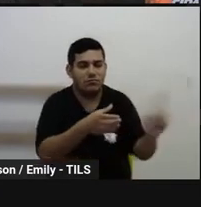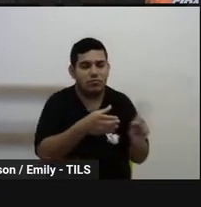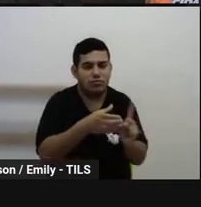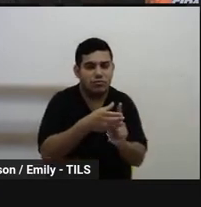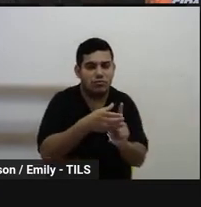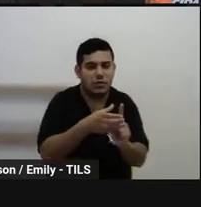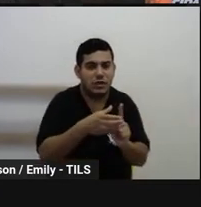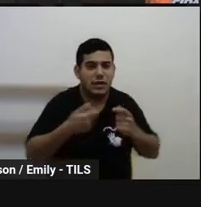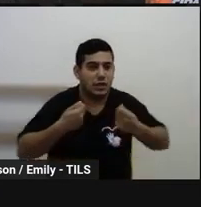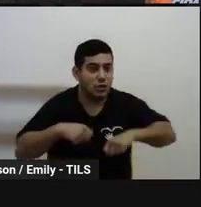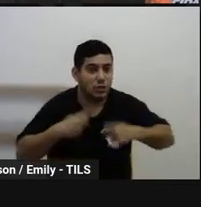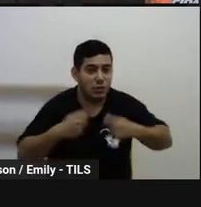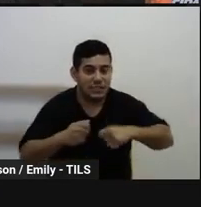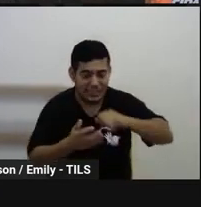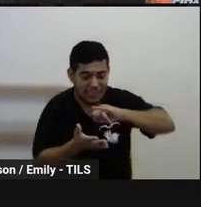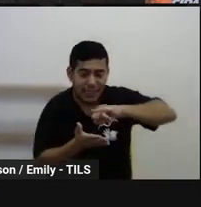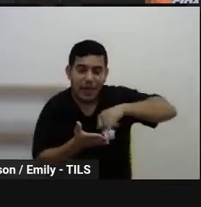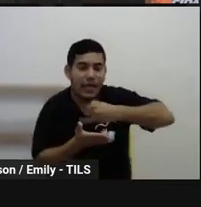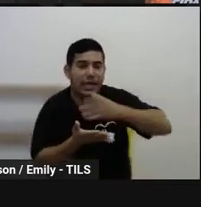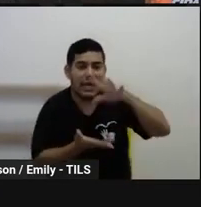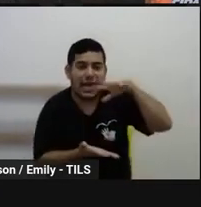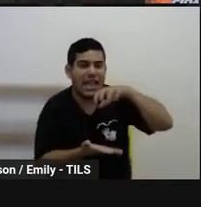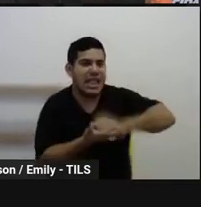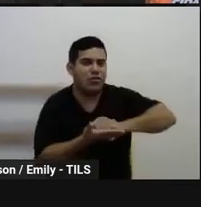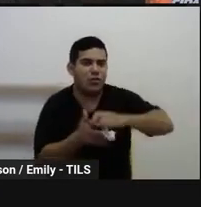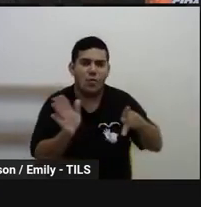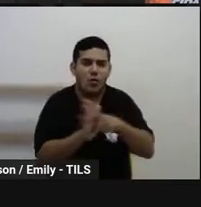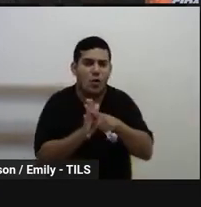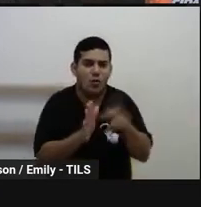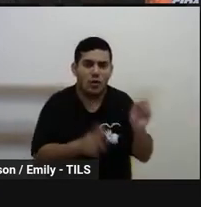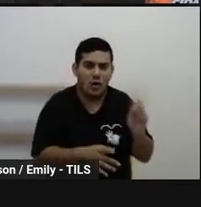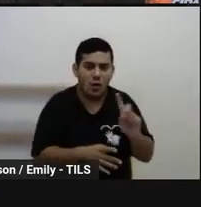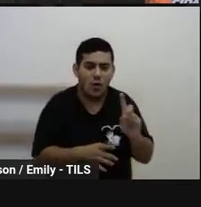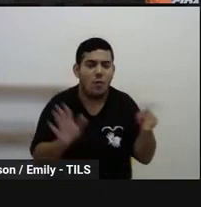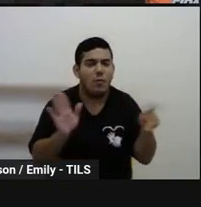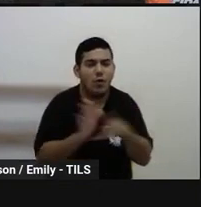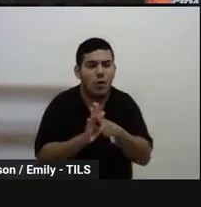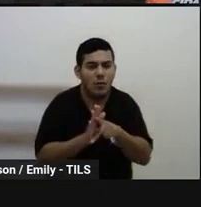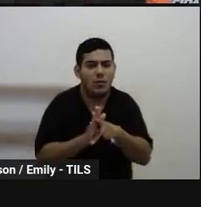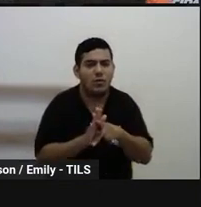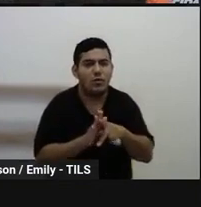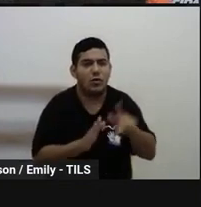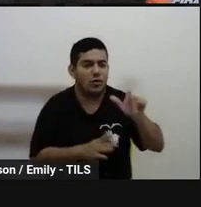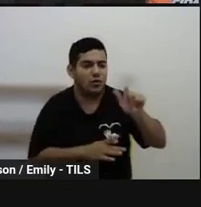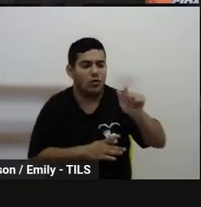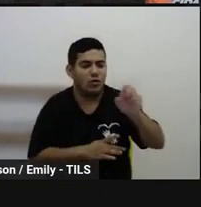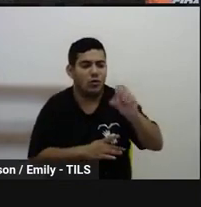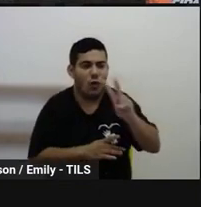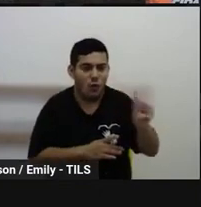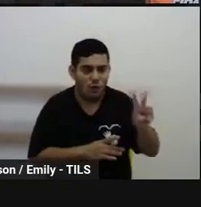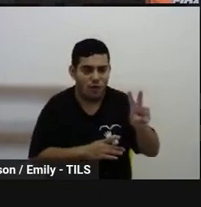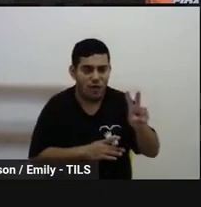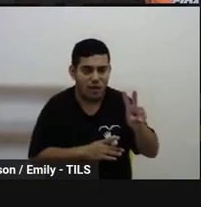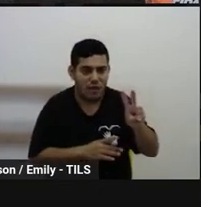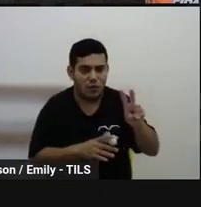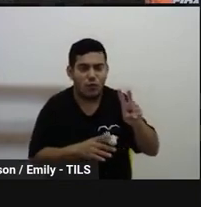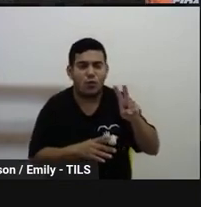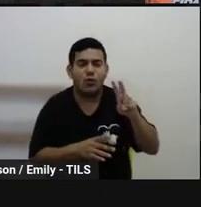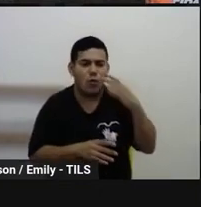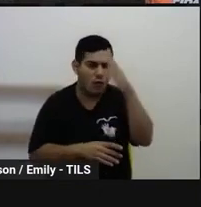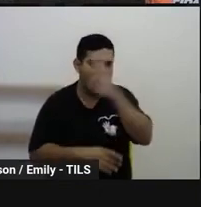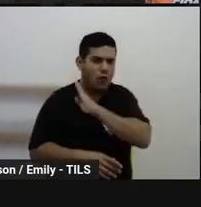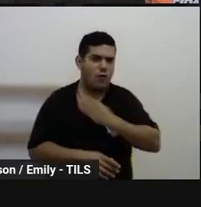precisam de um cadastro específico, entra com a própria senha do GOV, não sei se vocês todos têm, quem não tem,